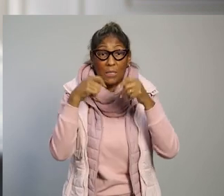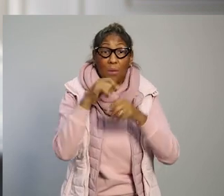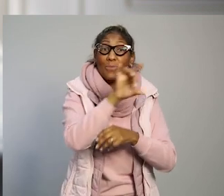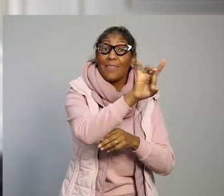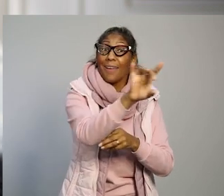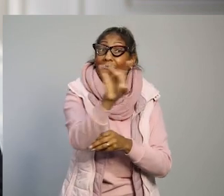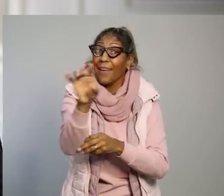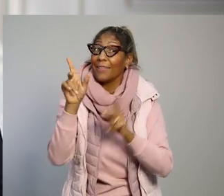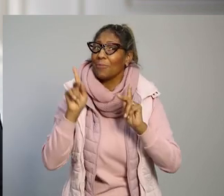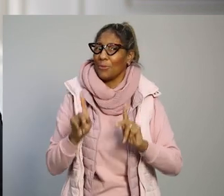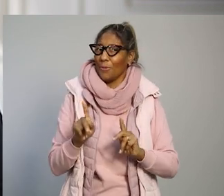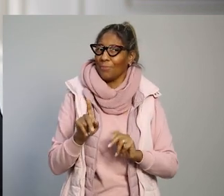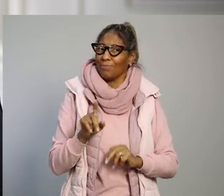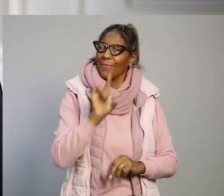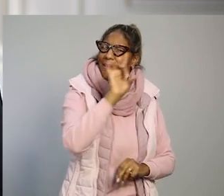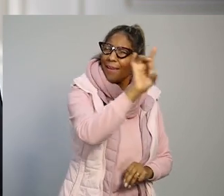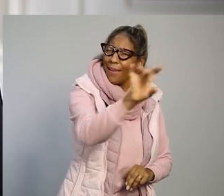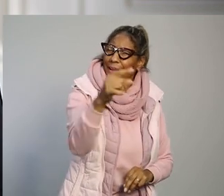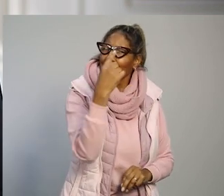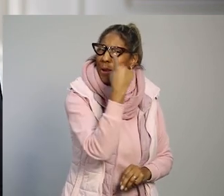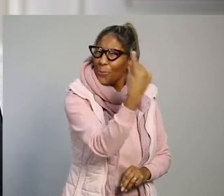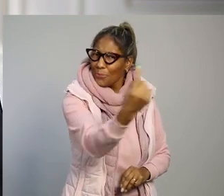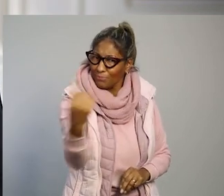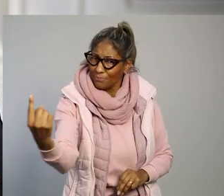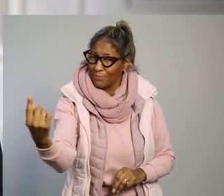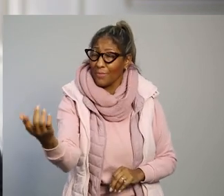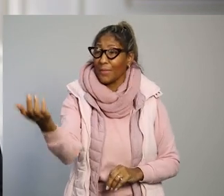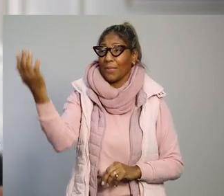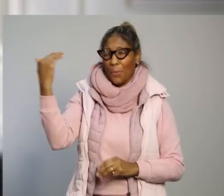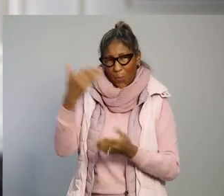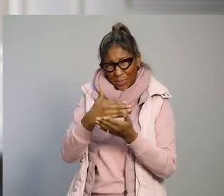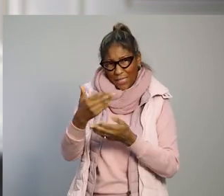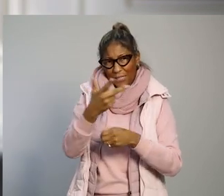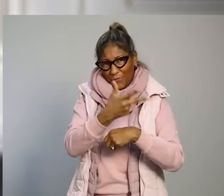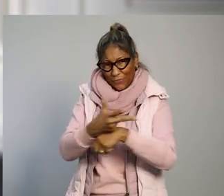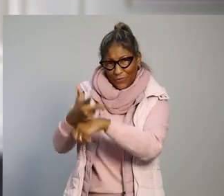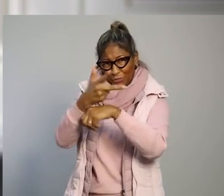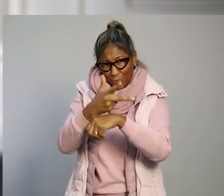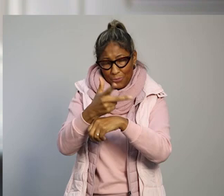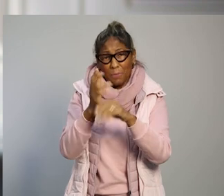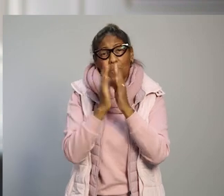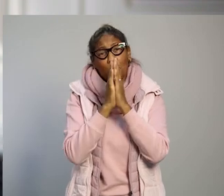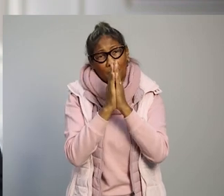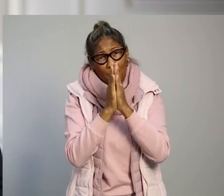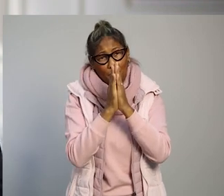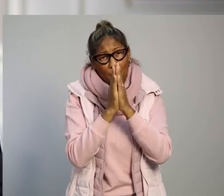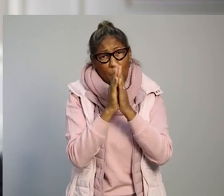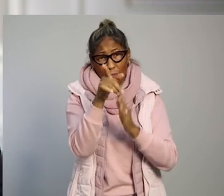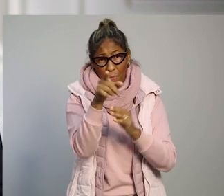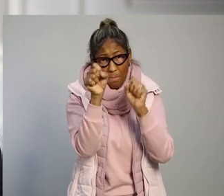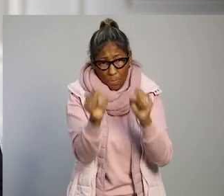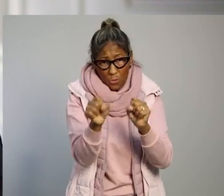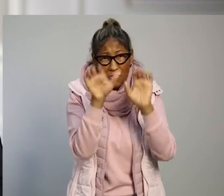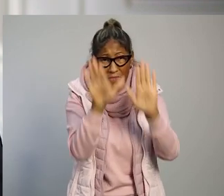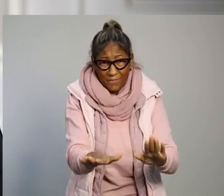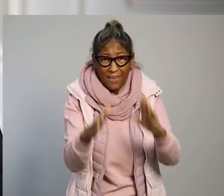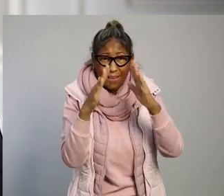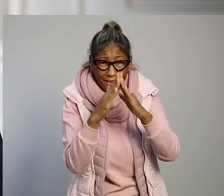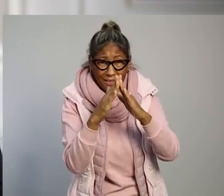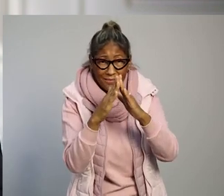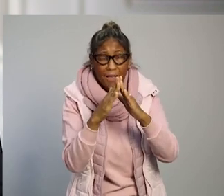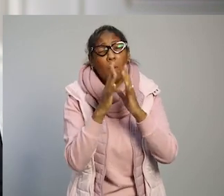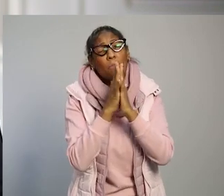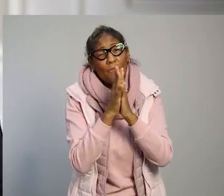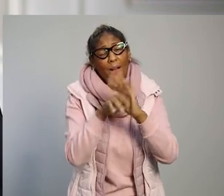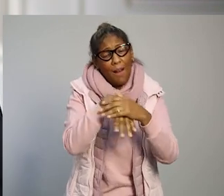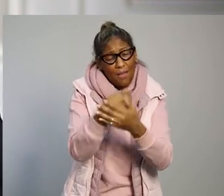Nós precisamos de todos. Eu repito o que disse no início desse vídeo. Por favor, se puder, fique